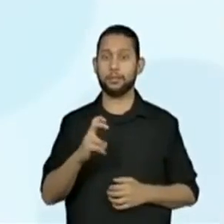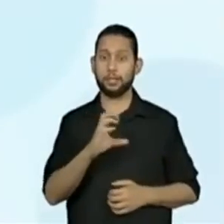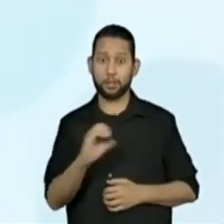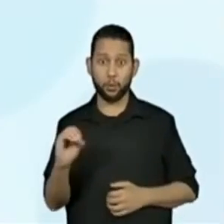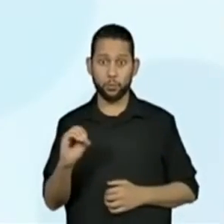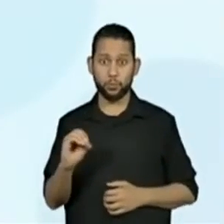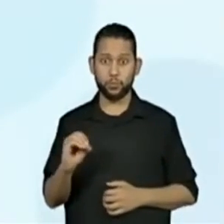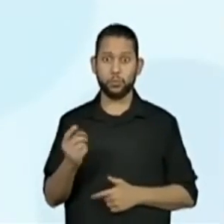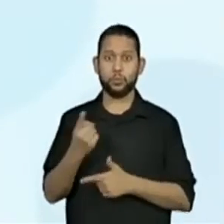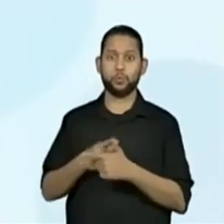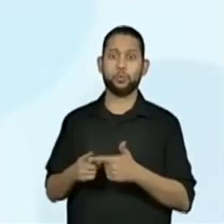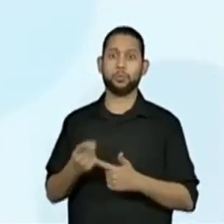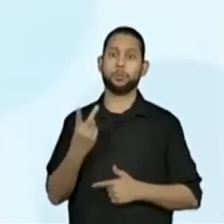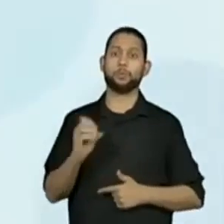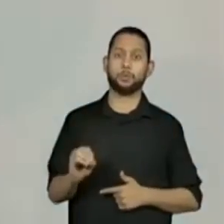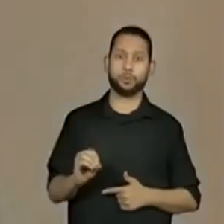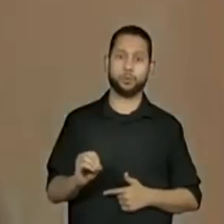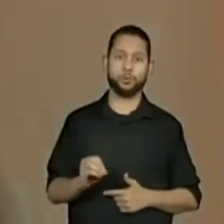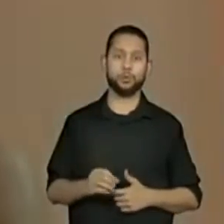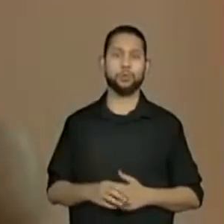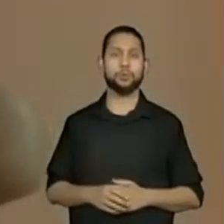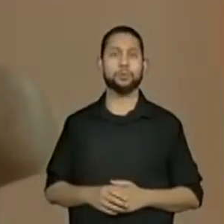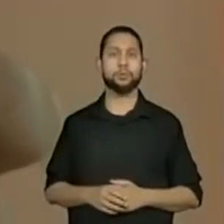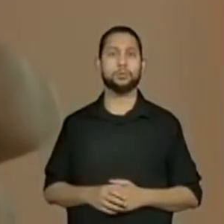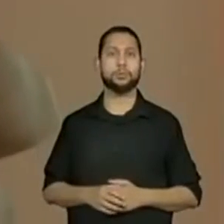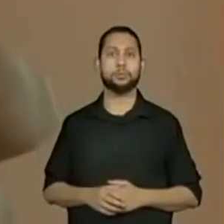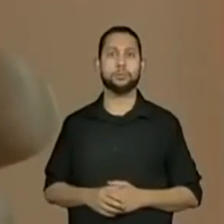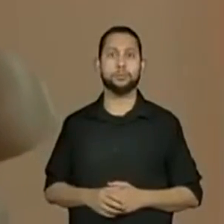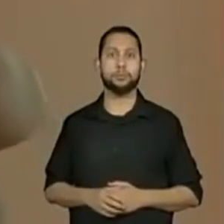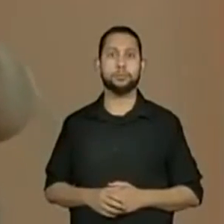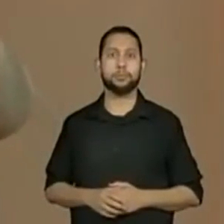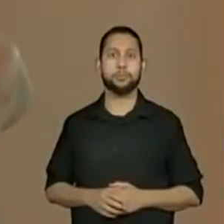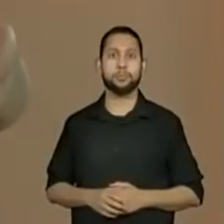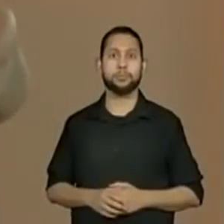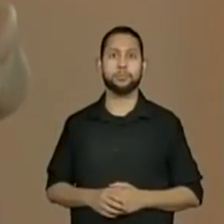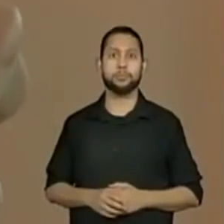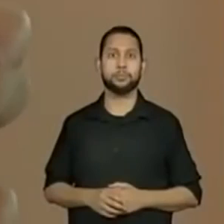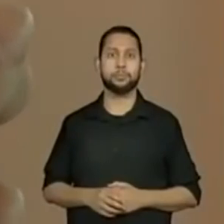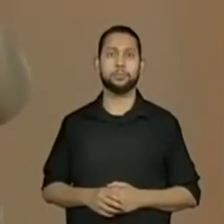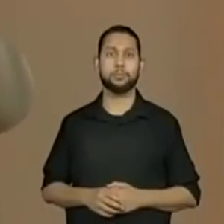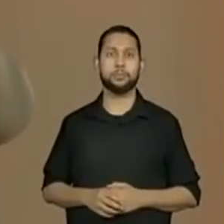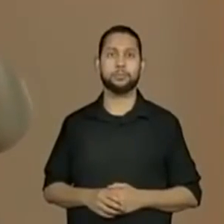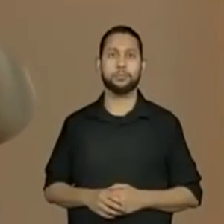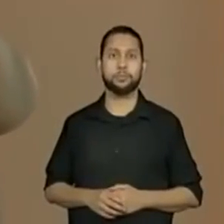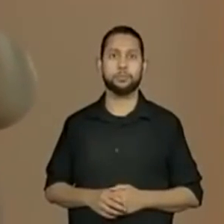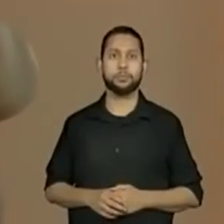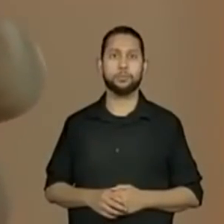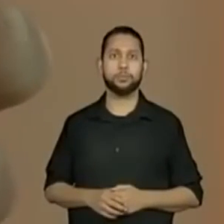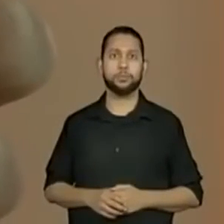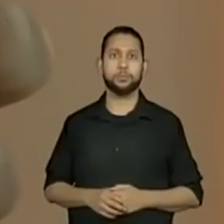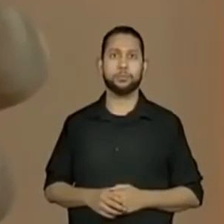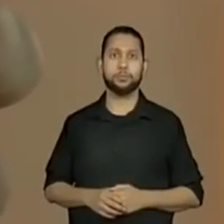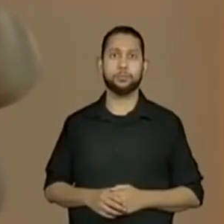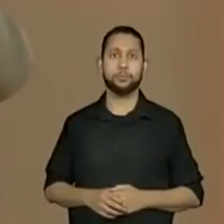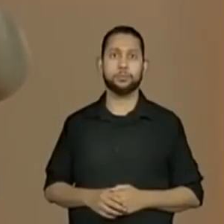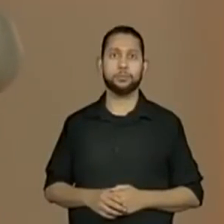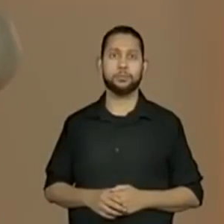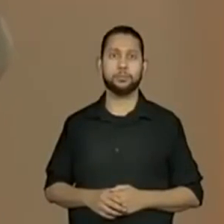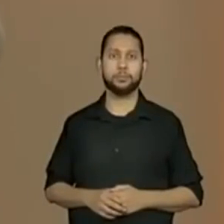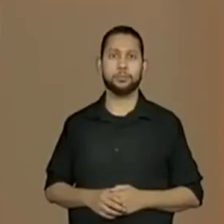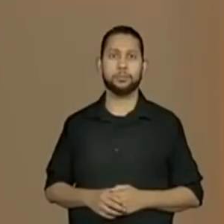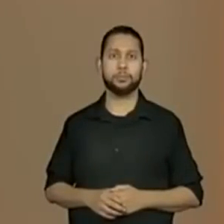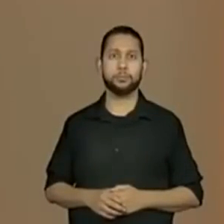lá. 500 dividido por 20. 500 dividido por 20.